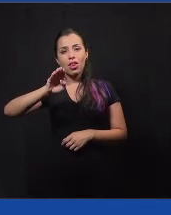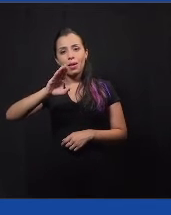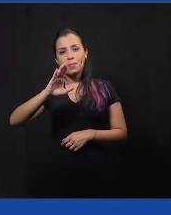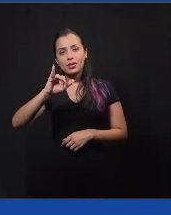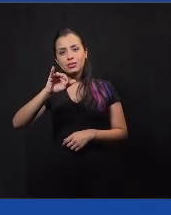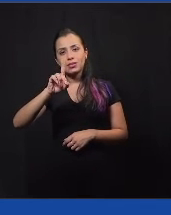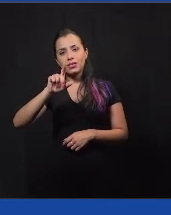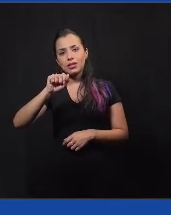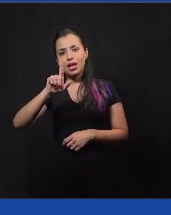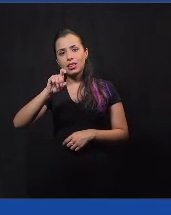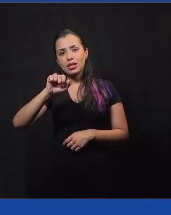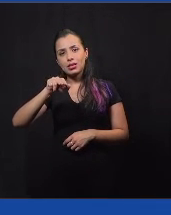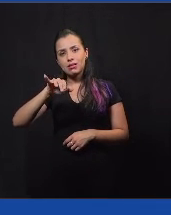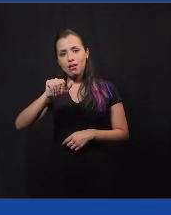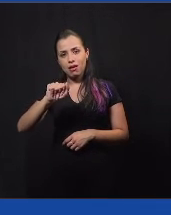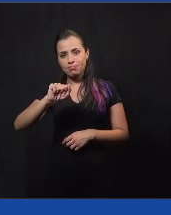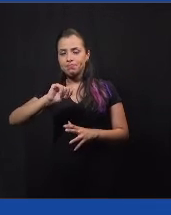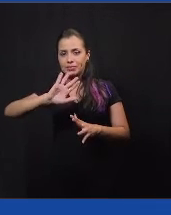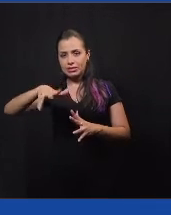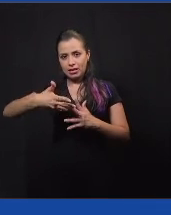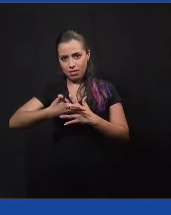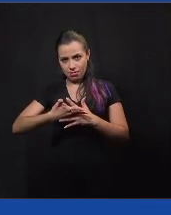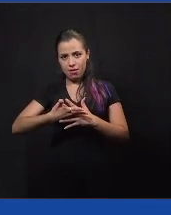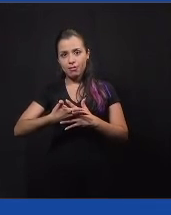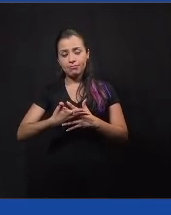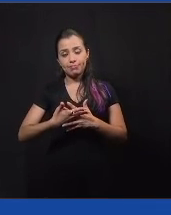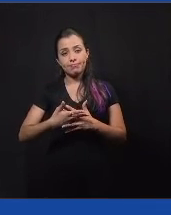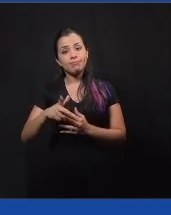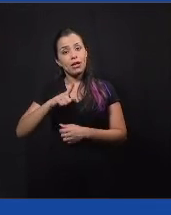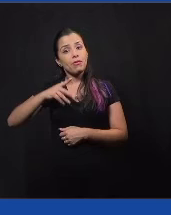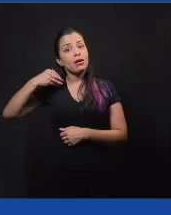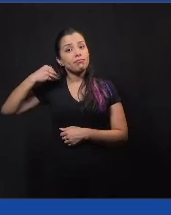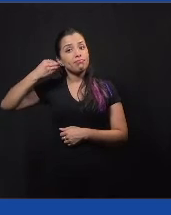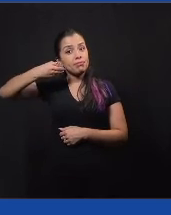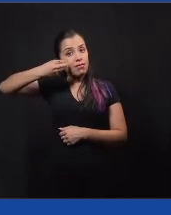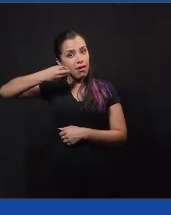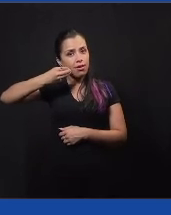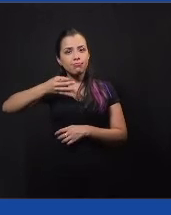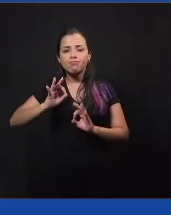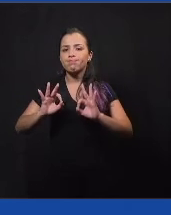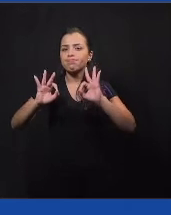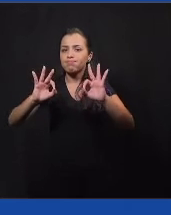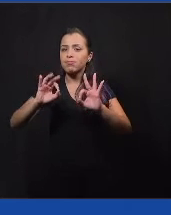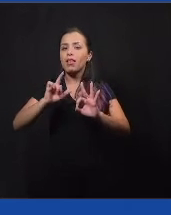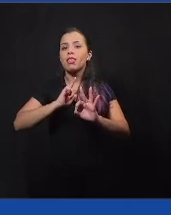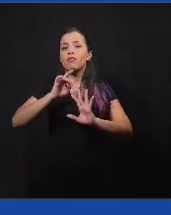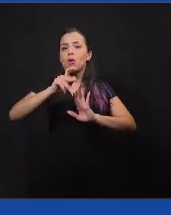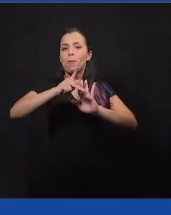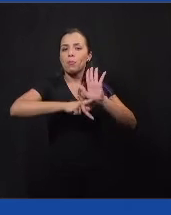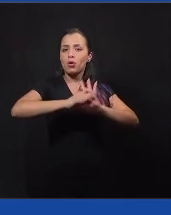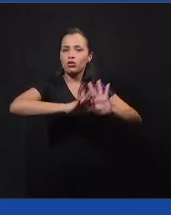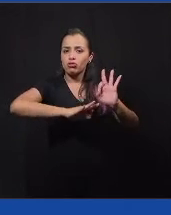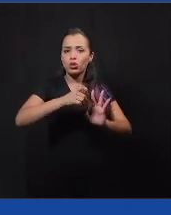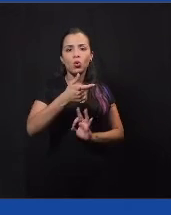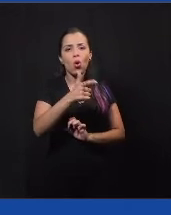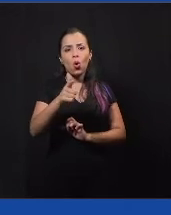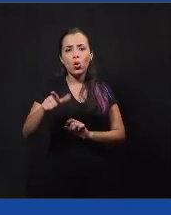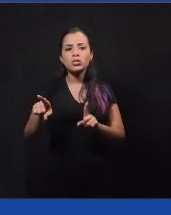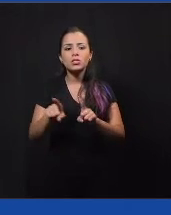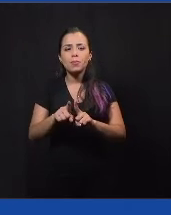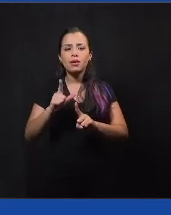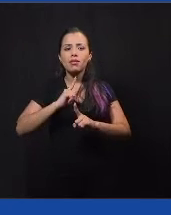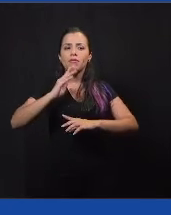experiência excelente, né, com o Mirai, outros projetos também foram escolhidos para atuar, eu imagino que o Gustavo tenha falado